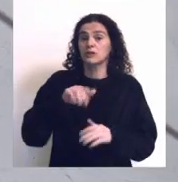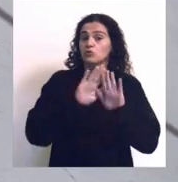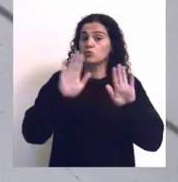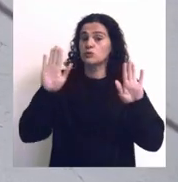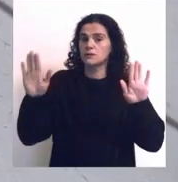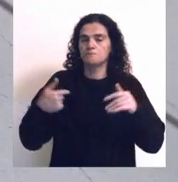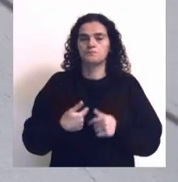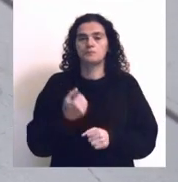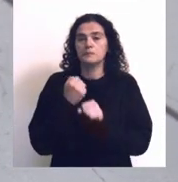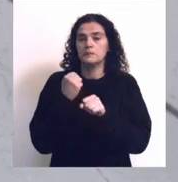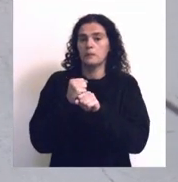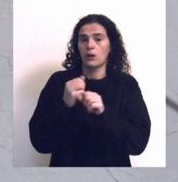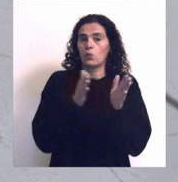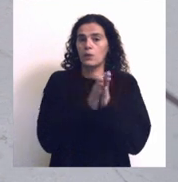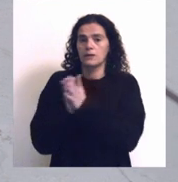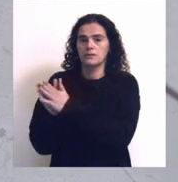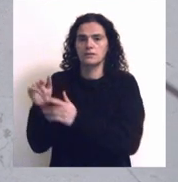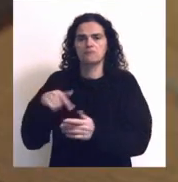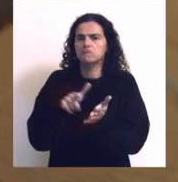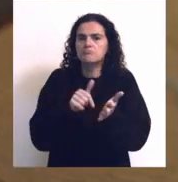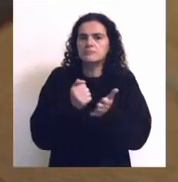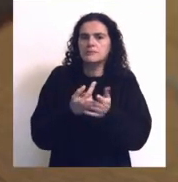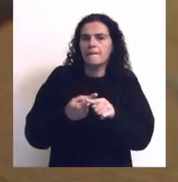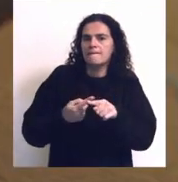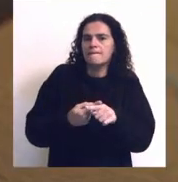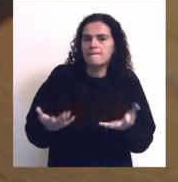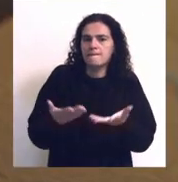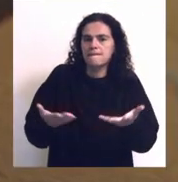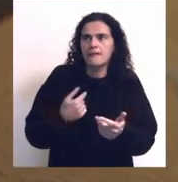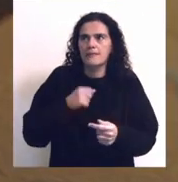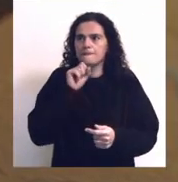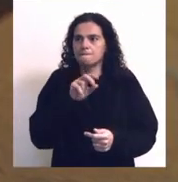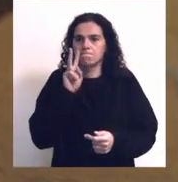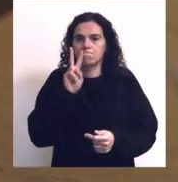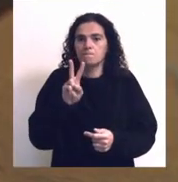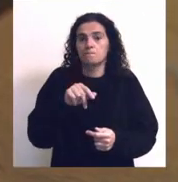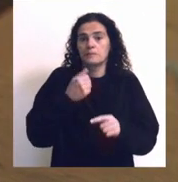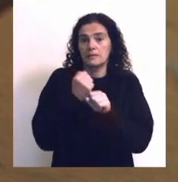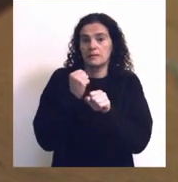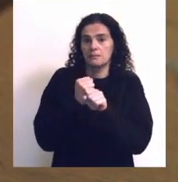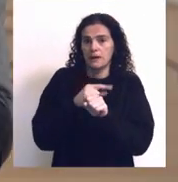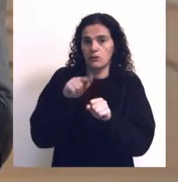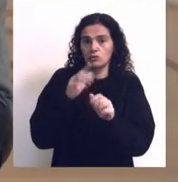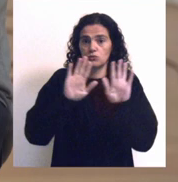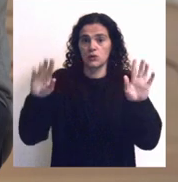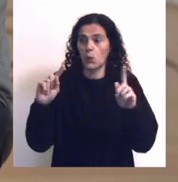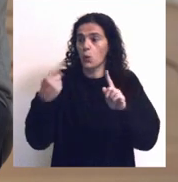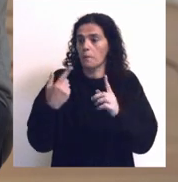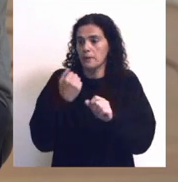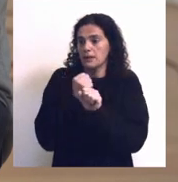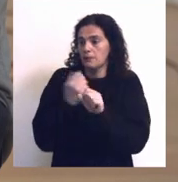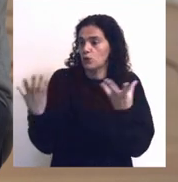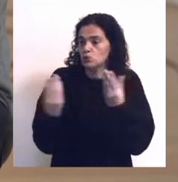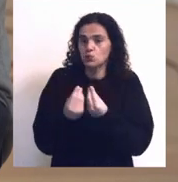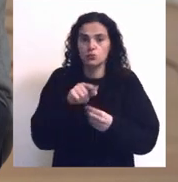Esta exposição de obra da coleção é sempre aliciante poder ver um trabalho, enfim, reunir numa exposição